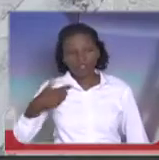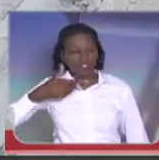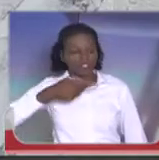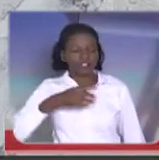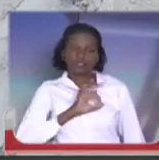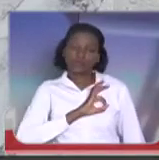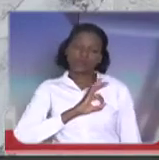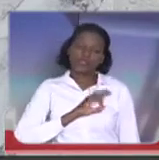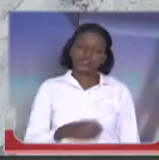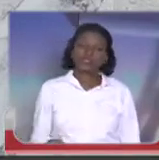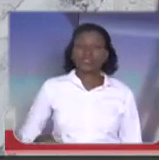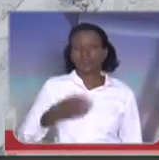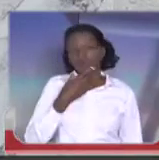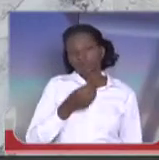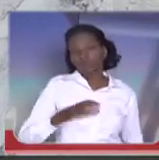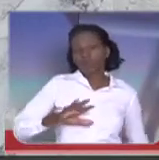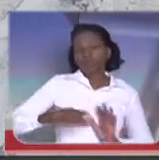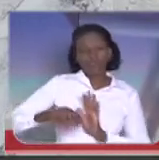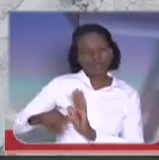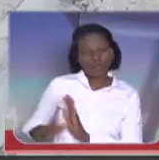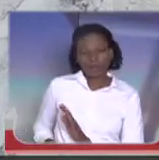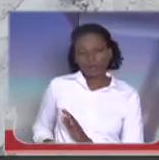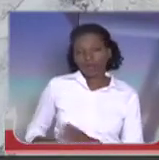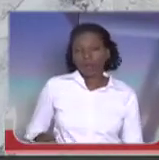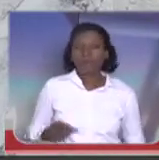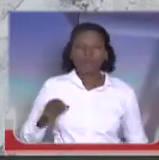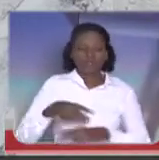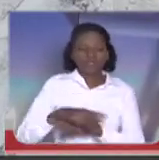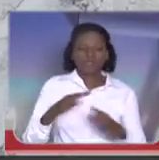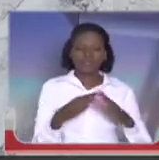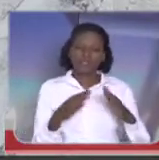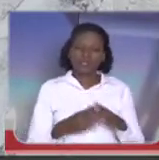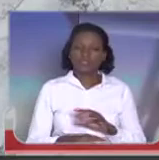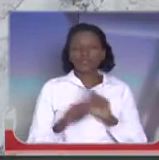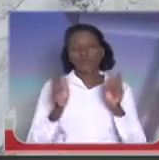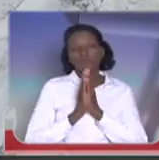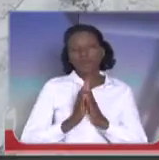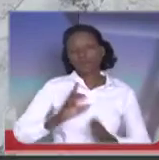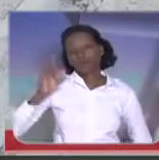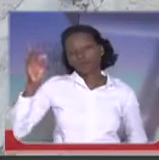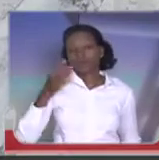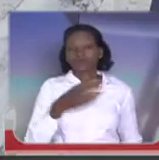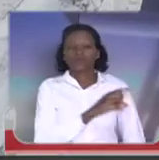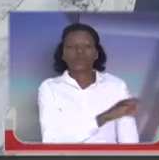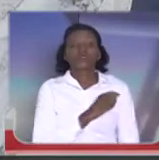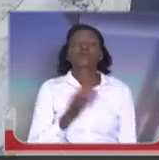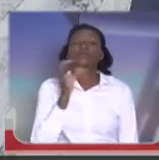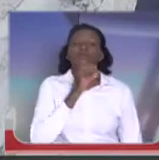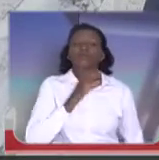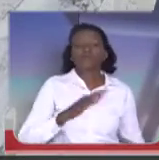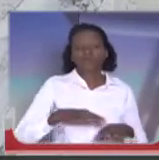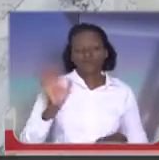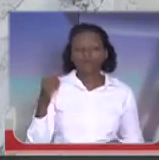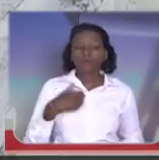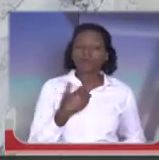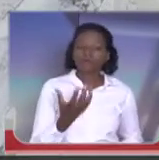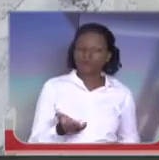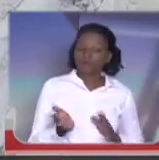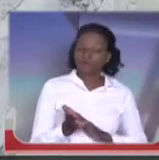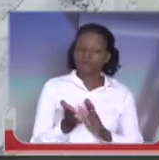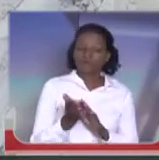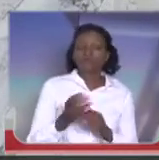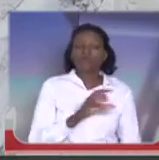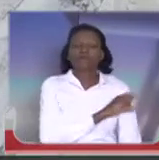Bandido, assaltante de residência, mas graças a Deus o capitão foi mais rápido. Eu quero aqui parabenizar o capitão Galo Rodrigues,